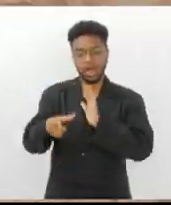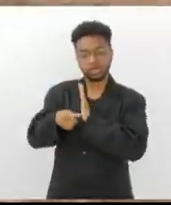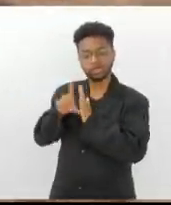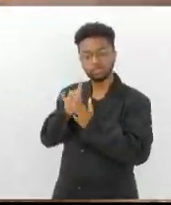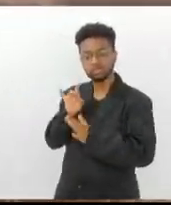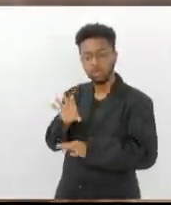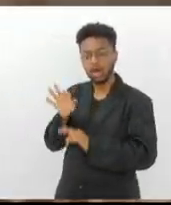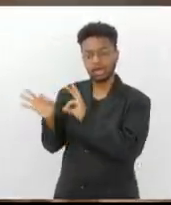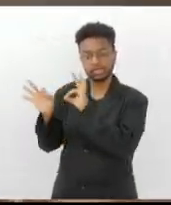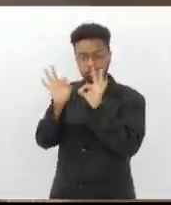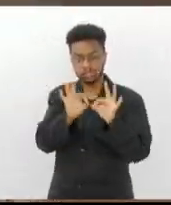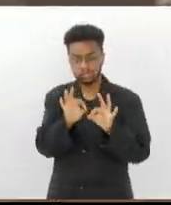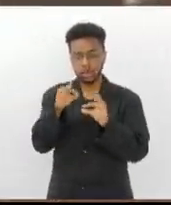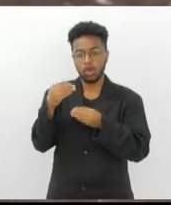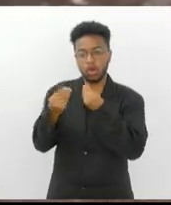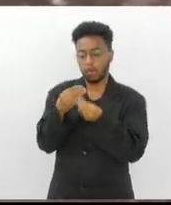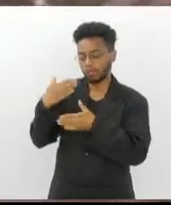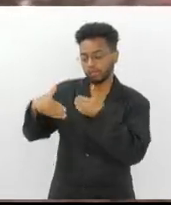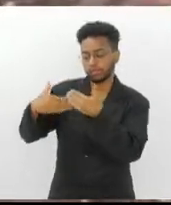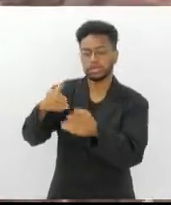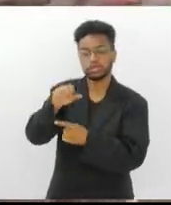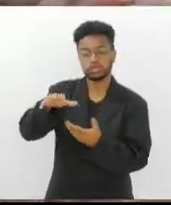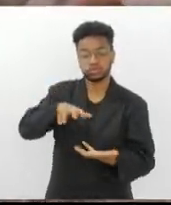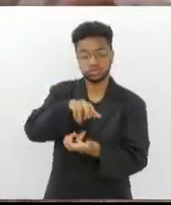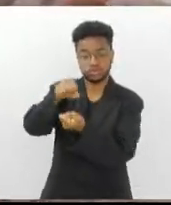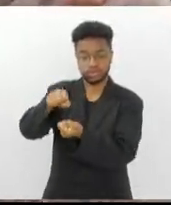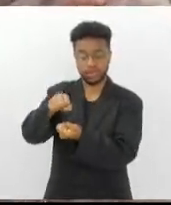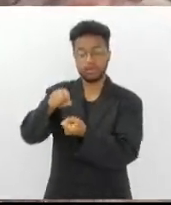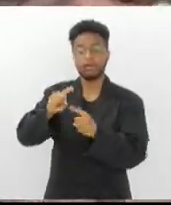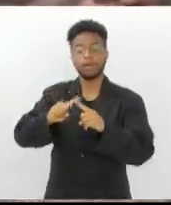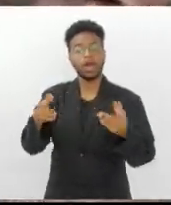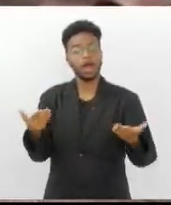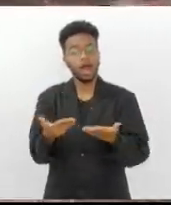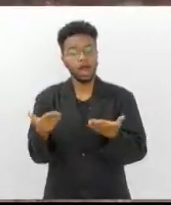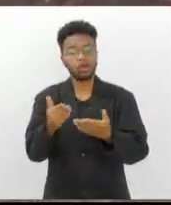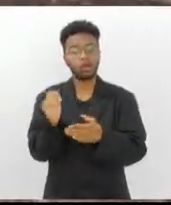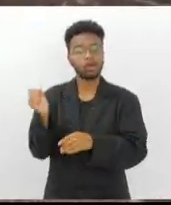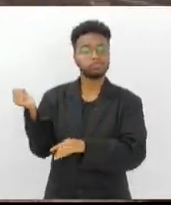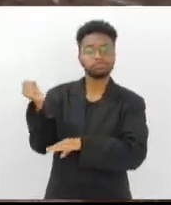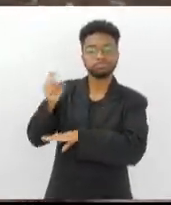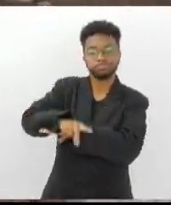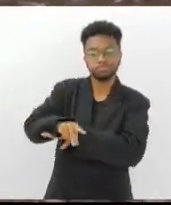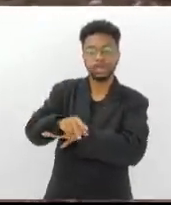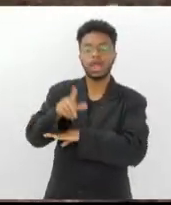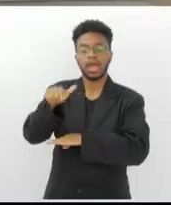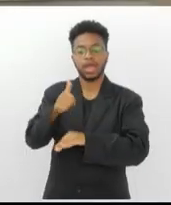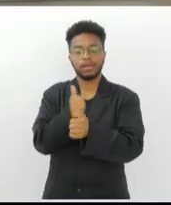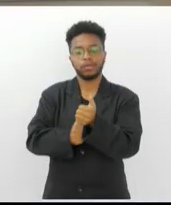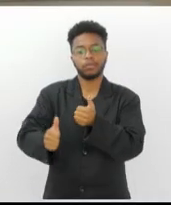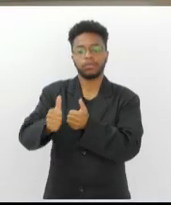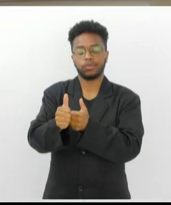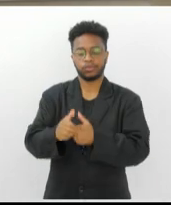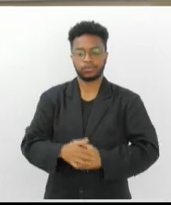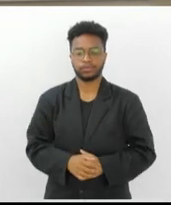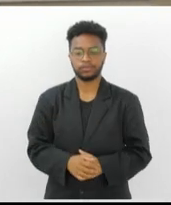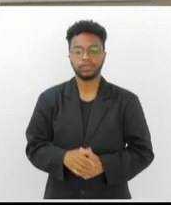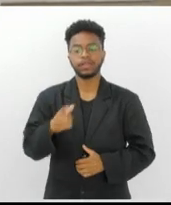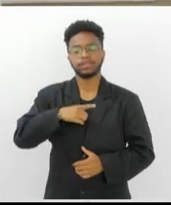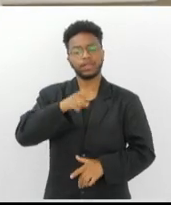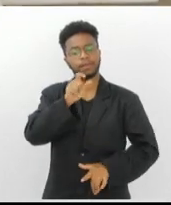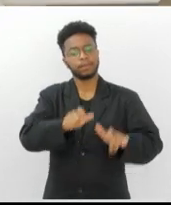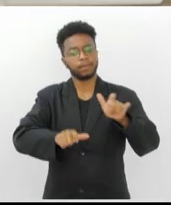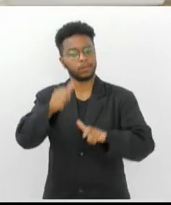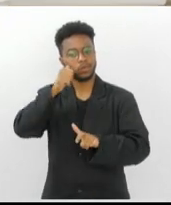no processo de desenvolvimento sustentável do agro e têm se tornado protagonistas. Milhares de mulheres